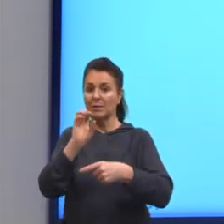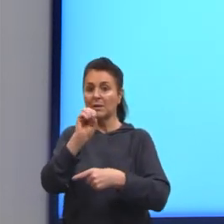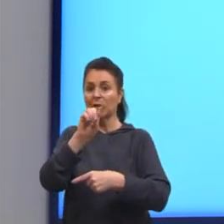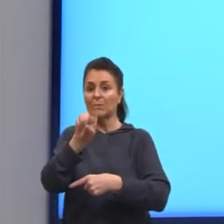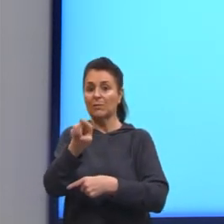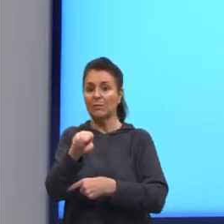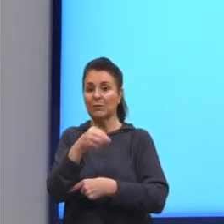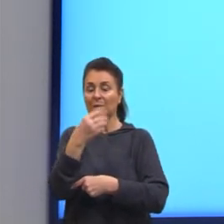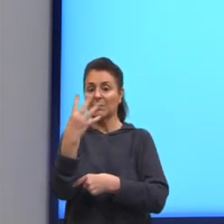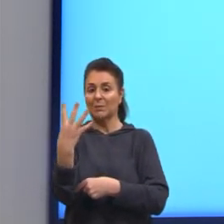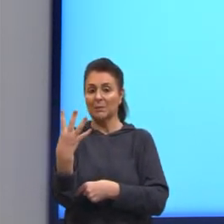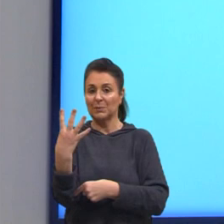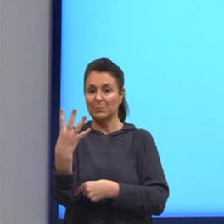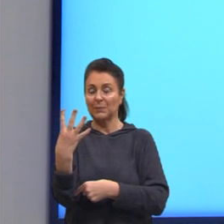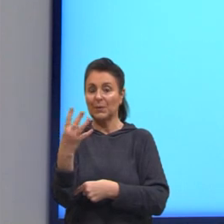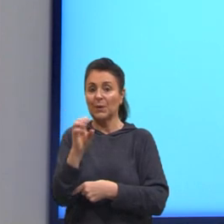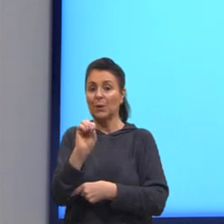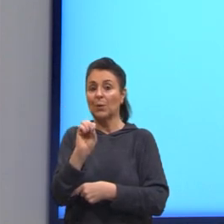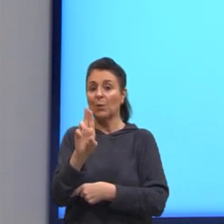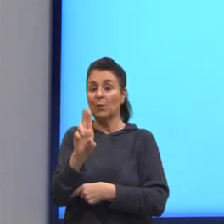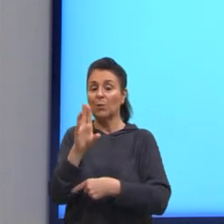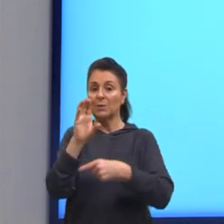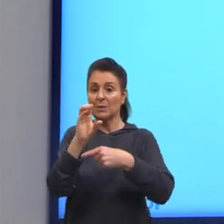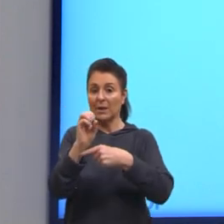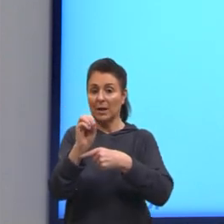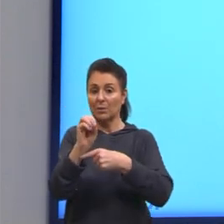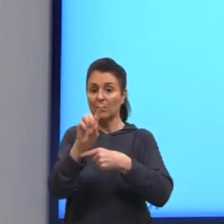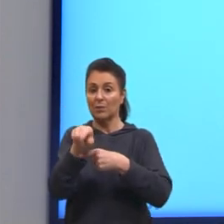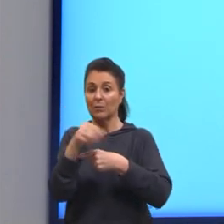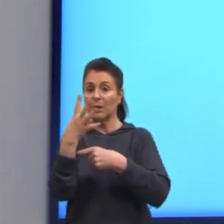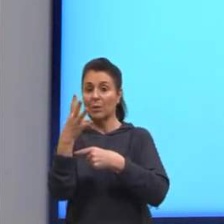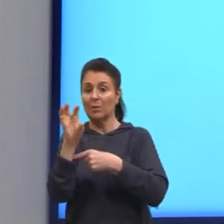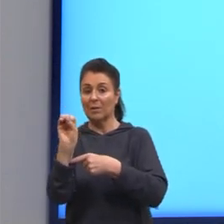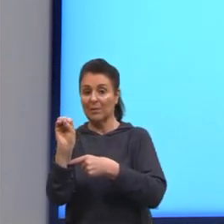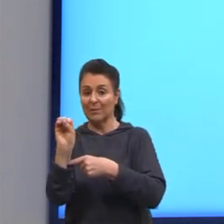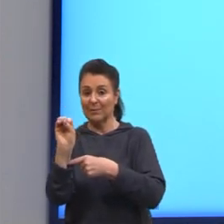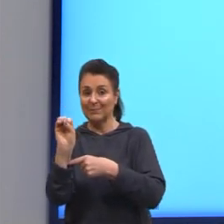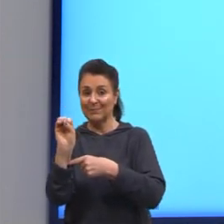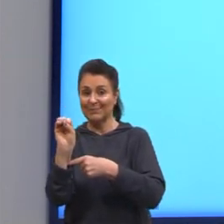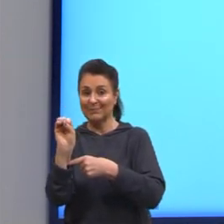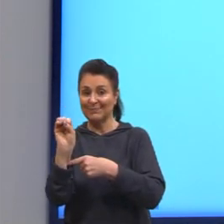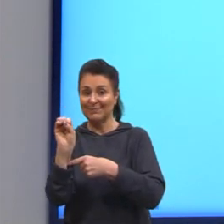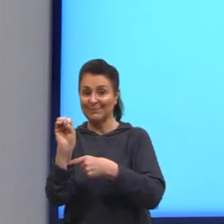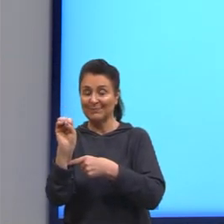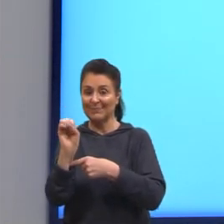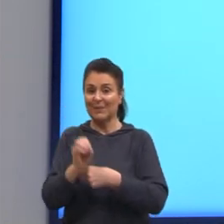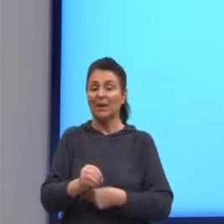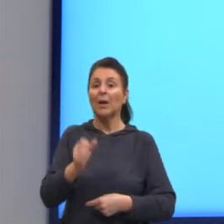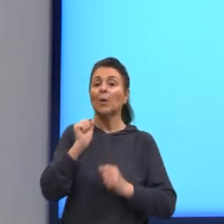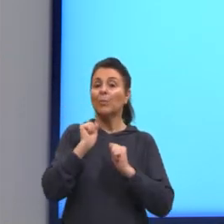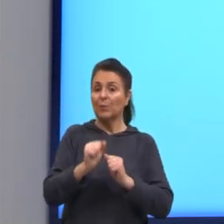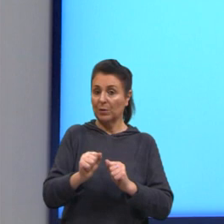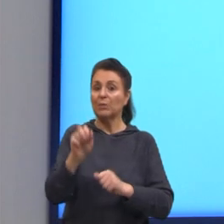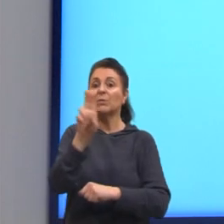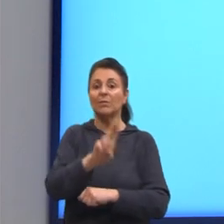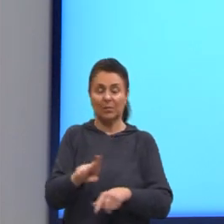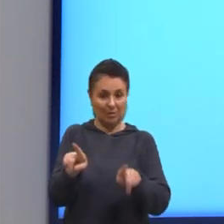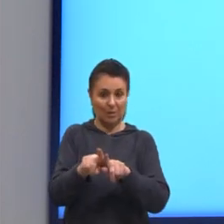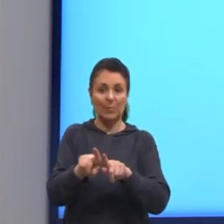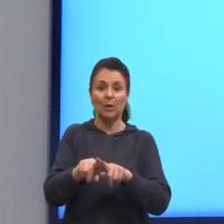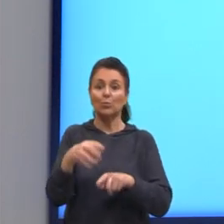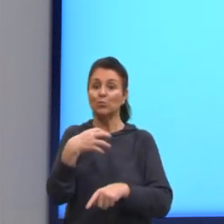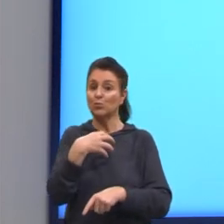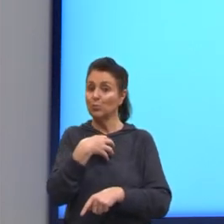,4 ou 0,40. Aqui, nós podemos utilizar duas